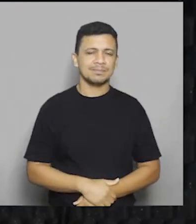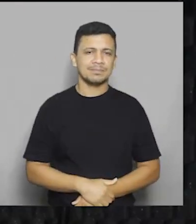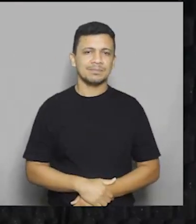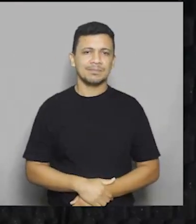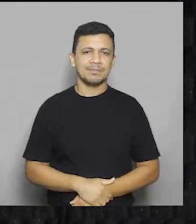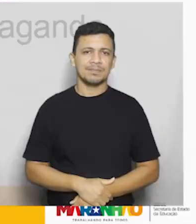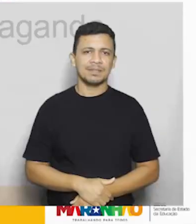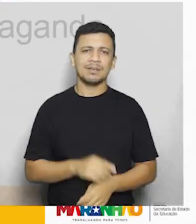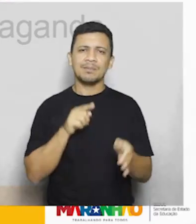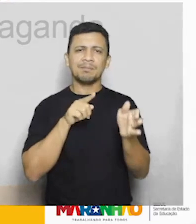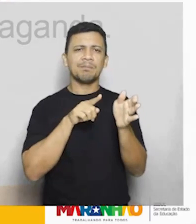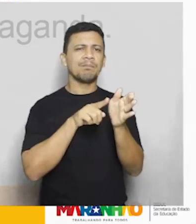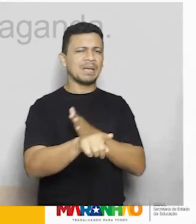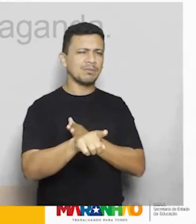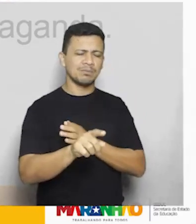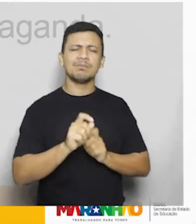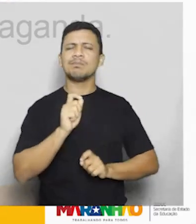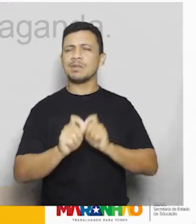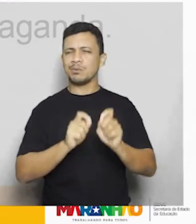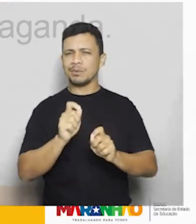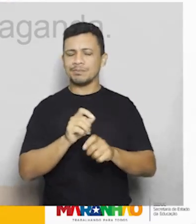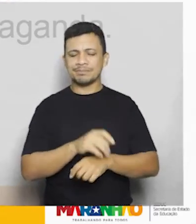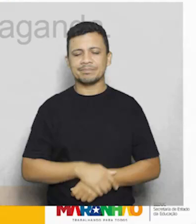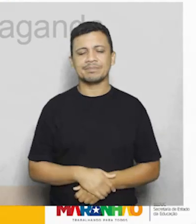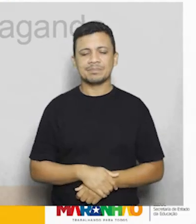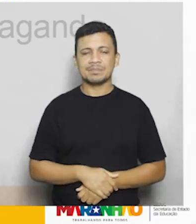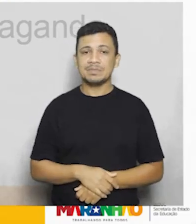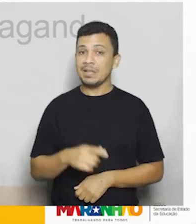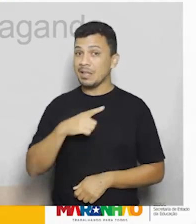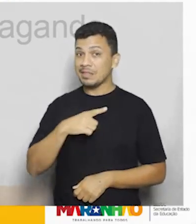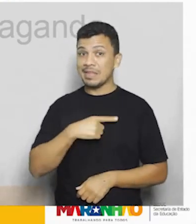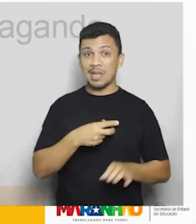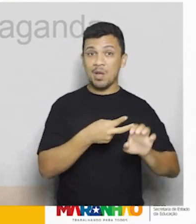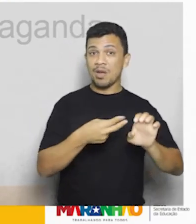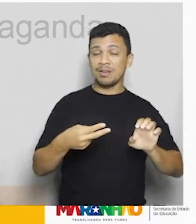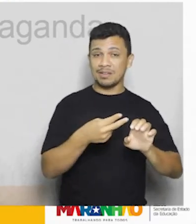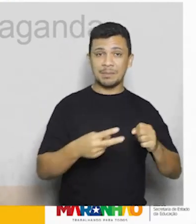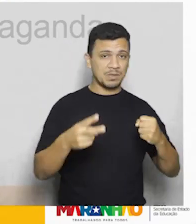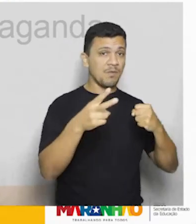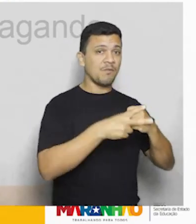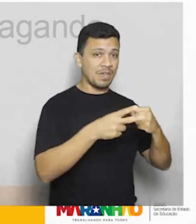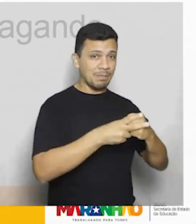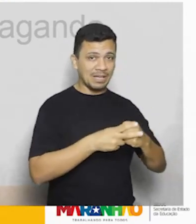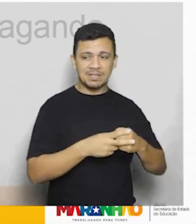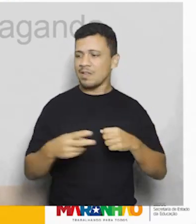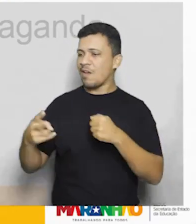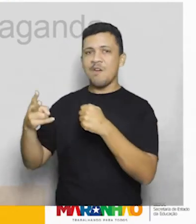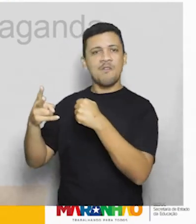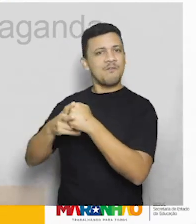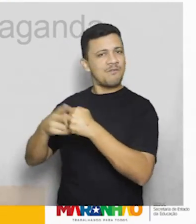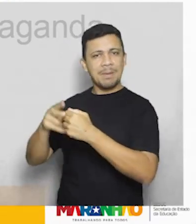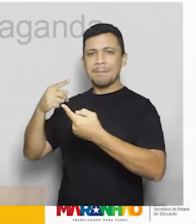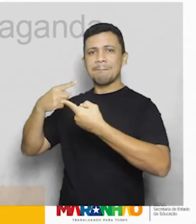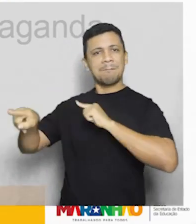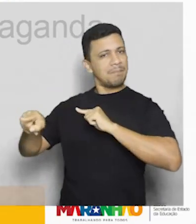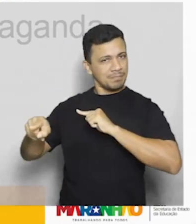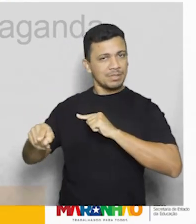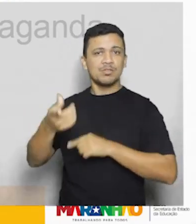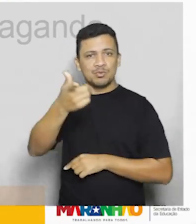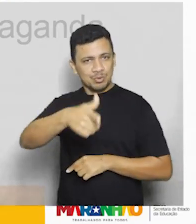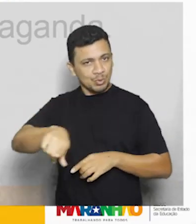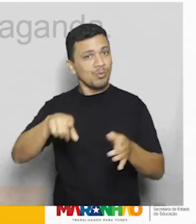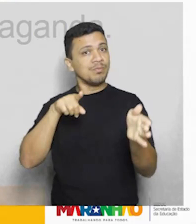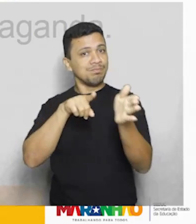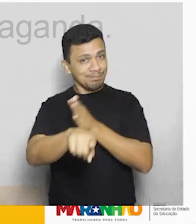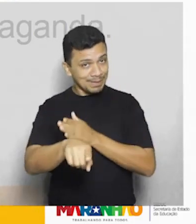O que a questão me pede? Considerando-se os elementos verbais e não verbais, novamente uma questão onde pede